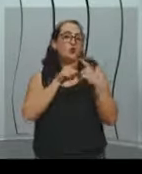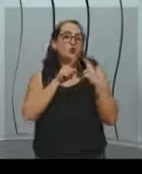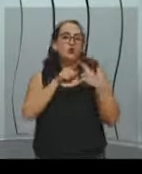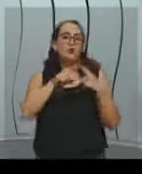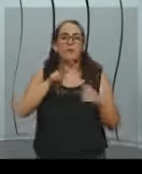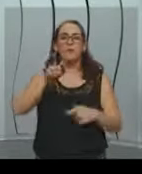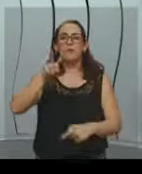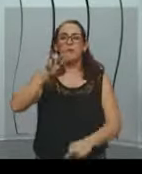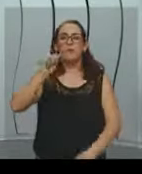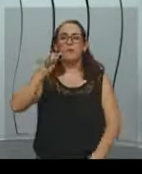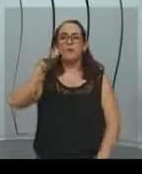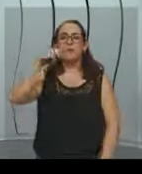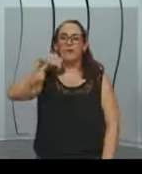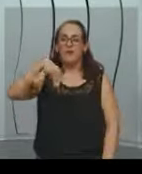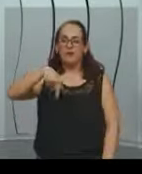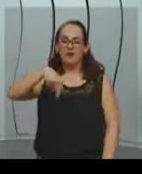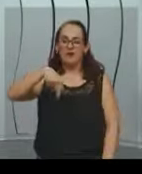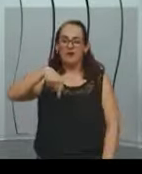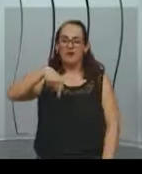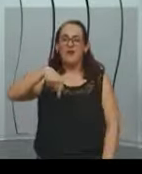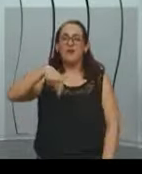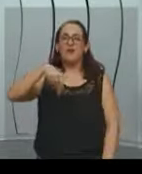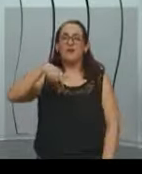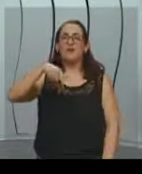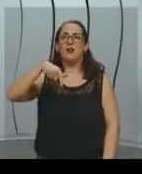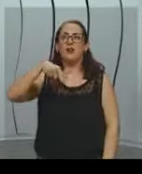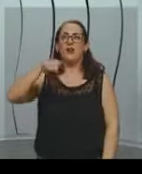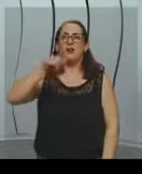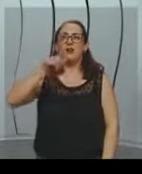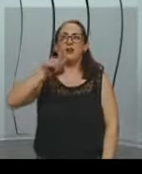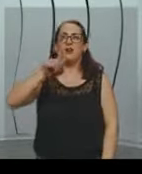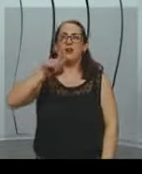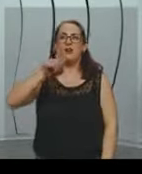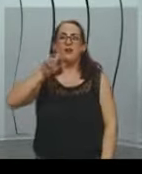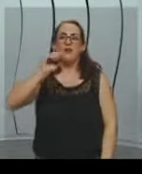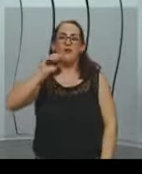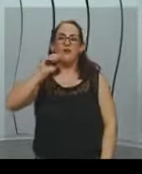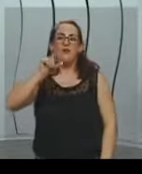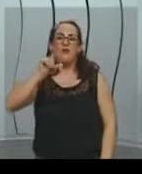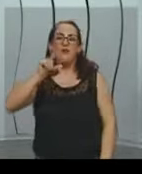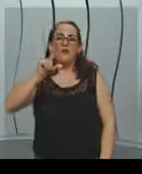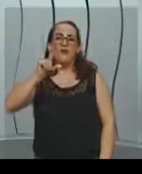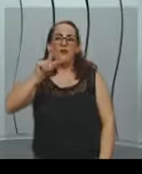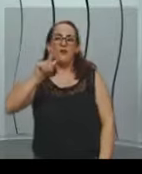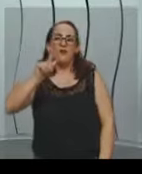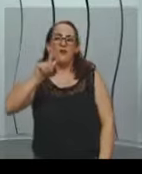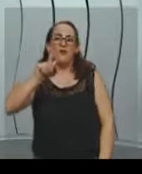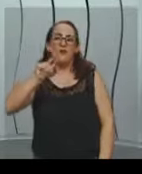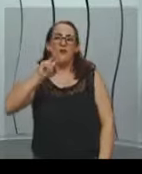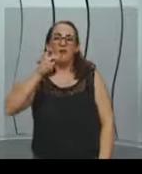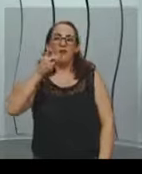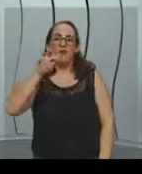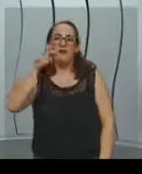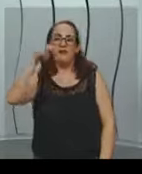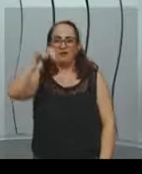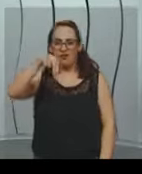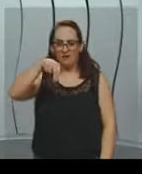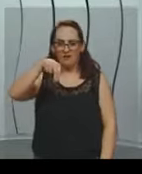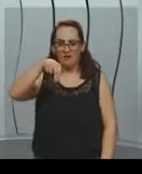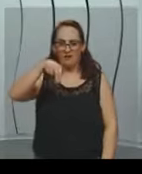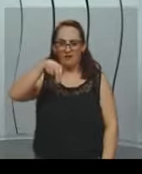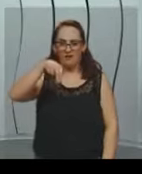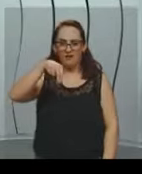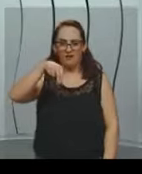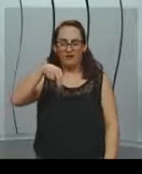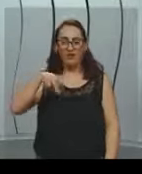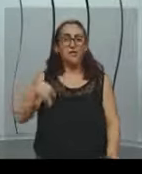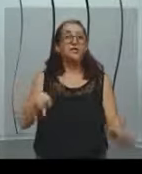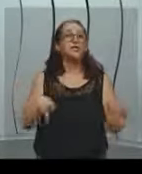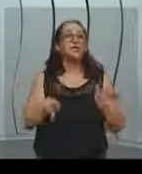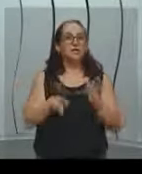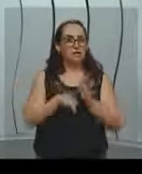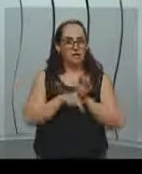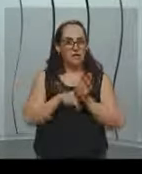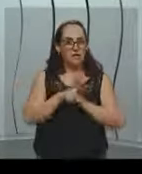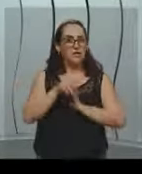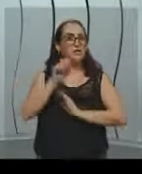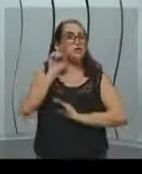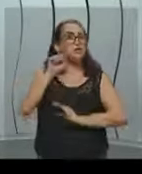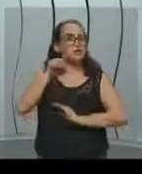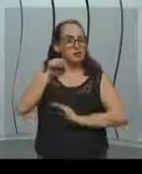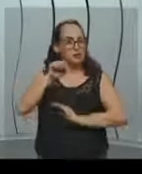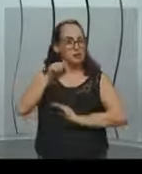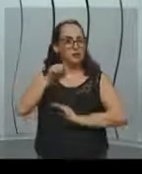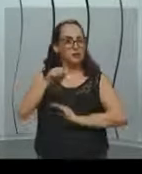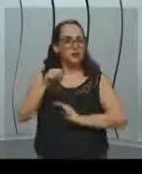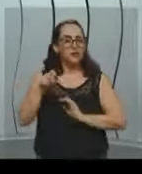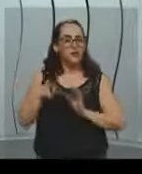Utilizando-se também das mais de 400 obras desse artista, baseado em